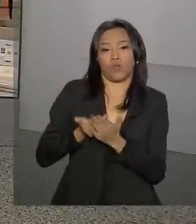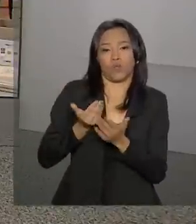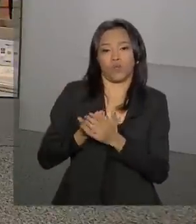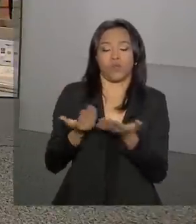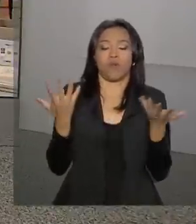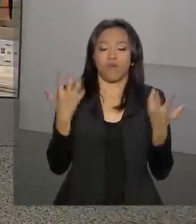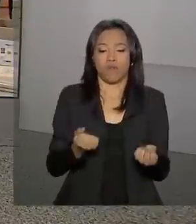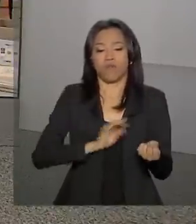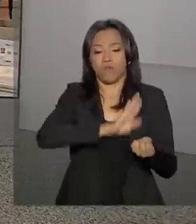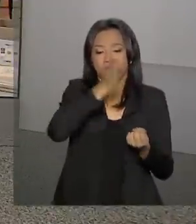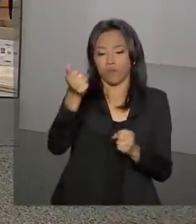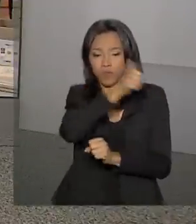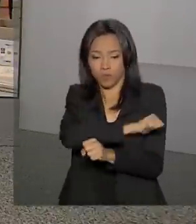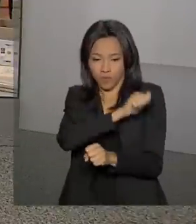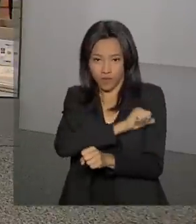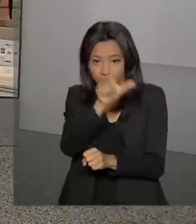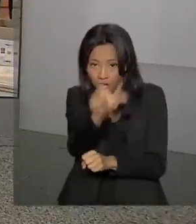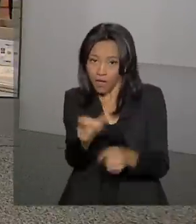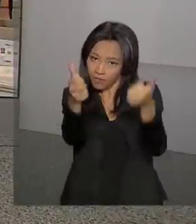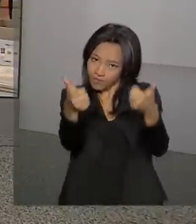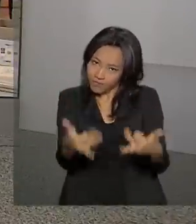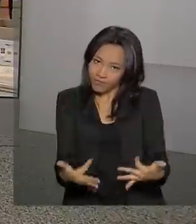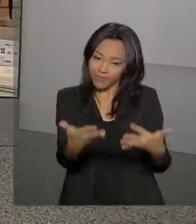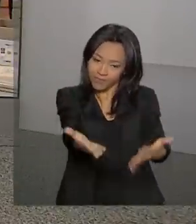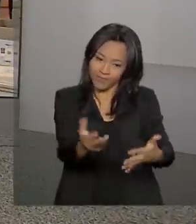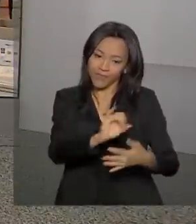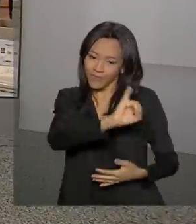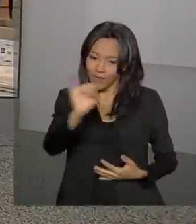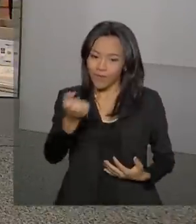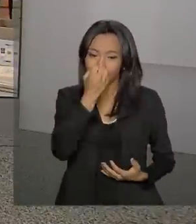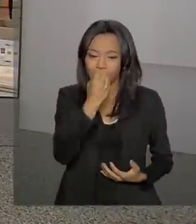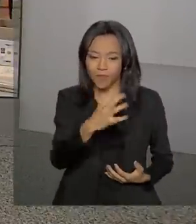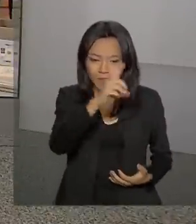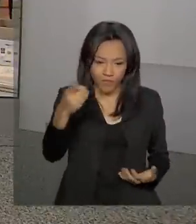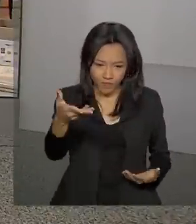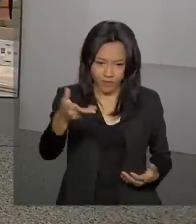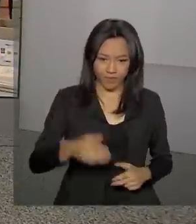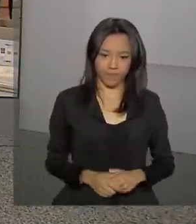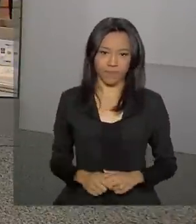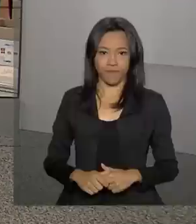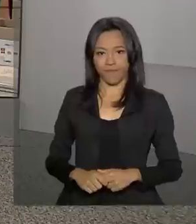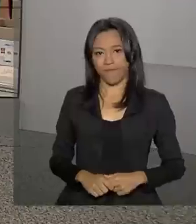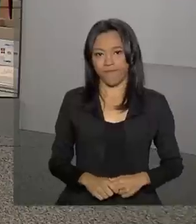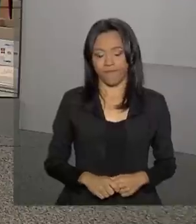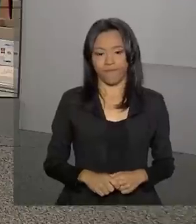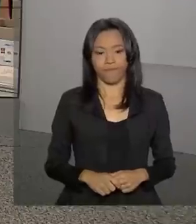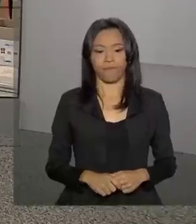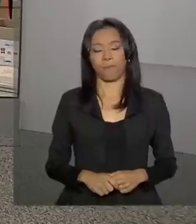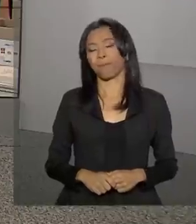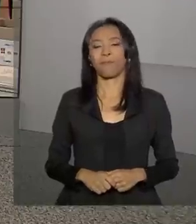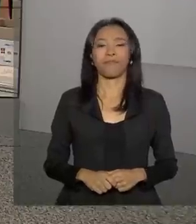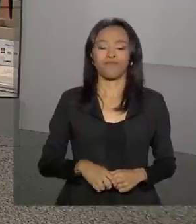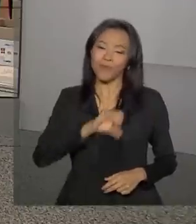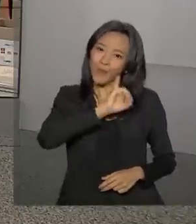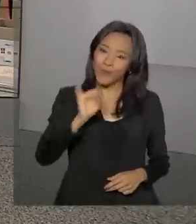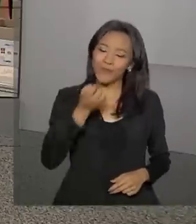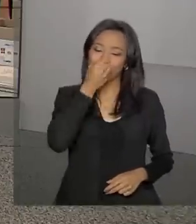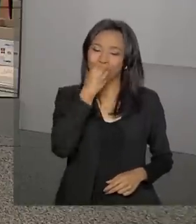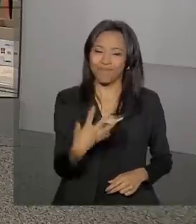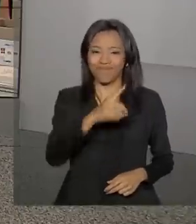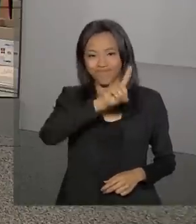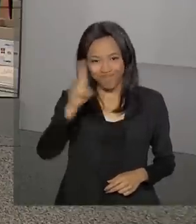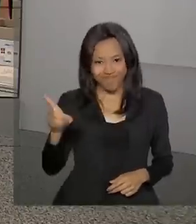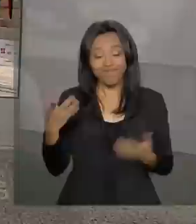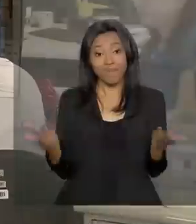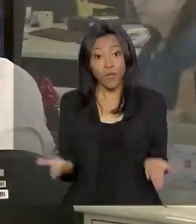a gente agora é a repórter Carolina Pessoa. Olá, Carolina. Muito bom dia para você. Olá, Carla. Bom dia.